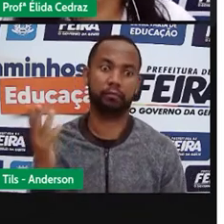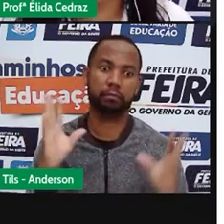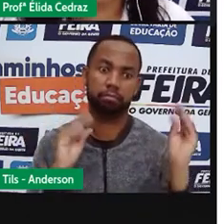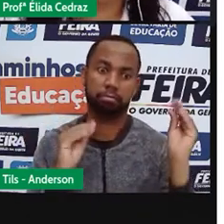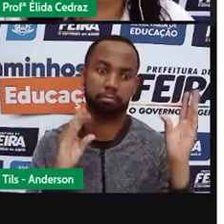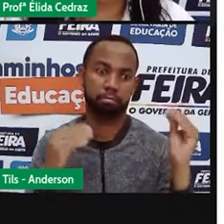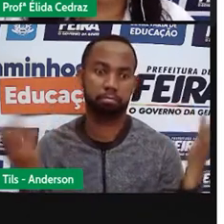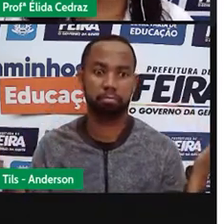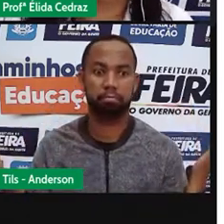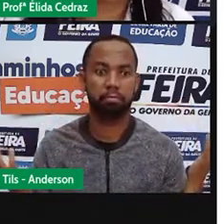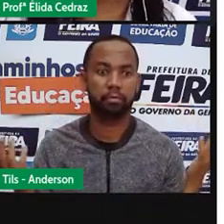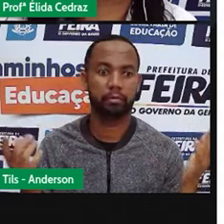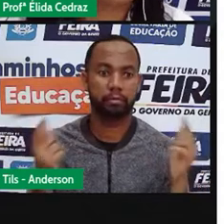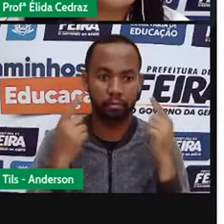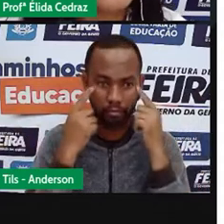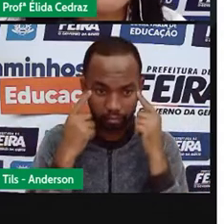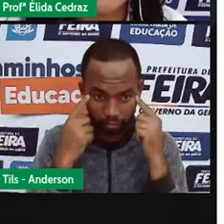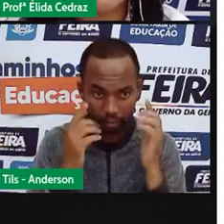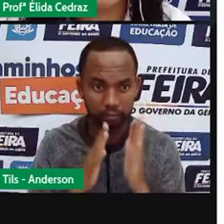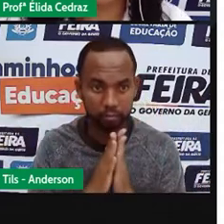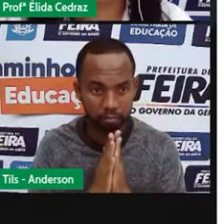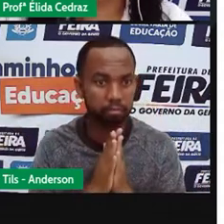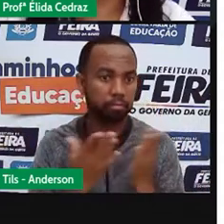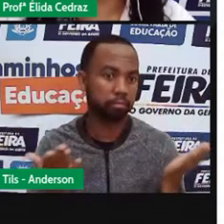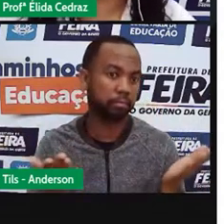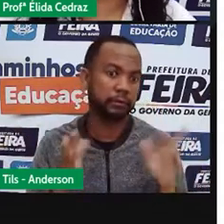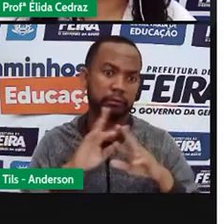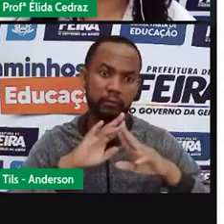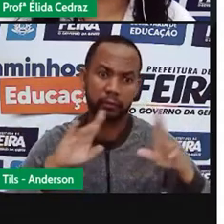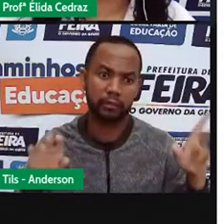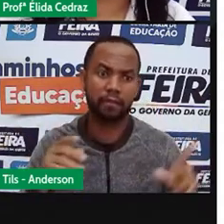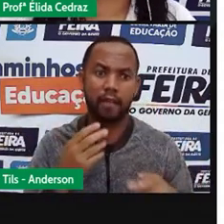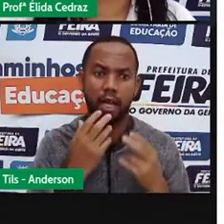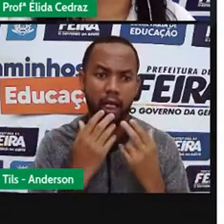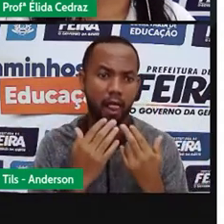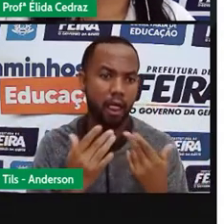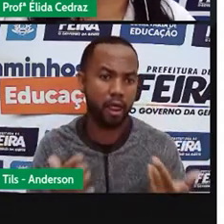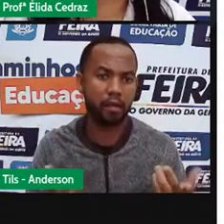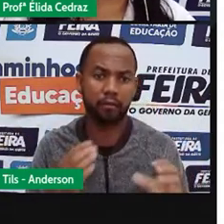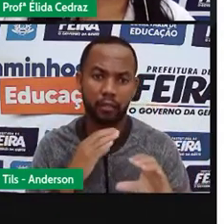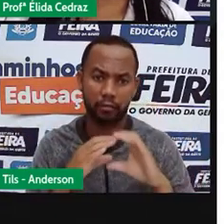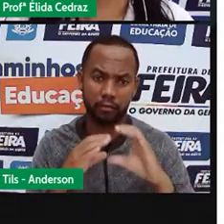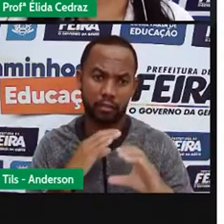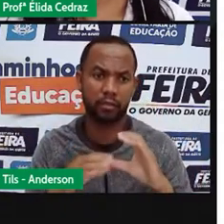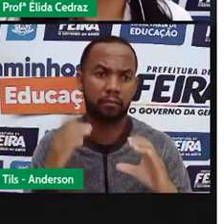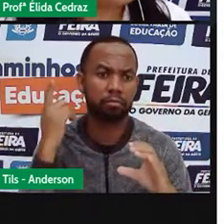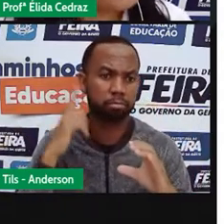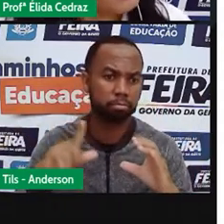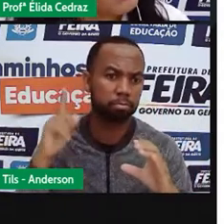chinês, japonês, tantas línguas, nós conseguimos nos comunicar através